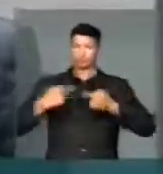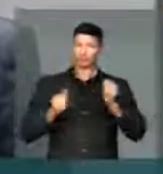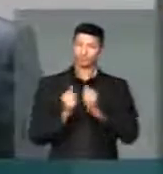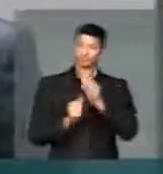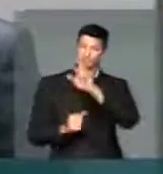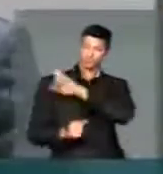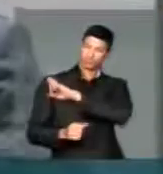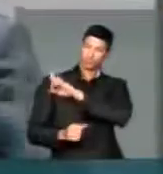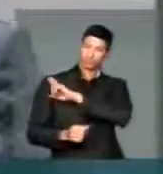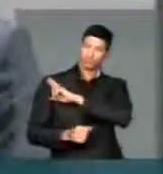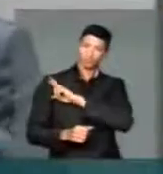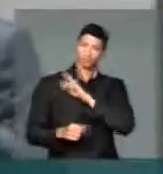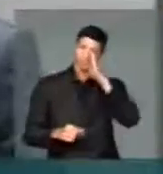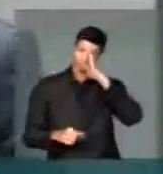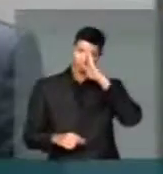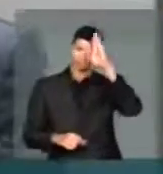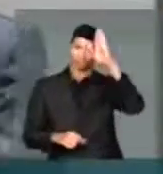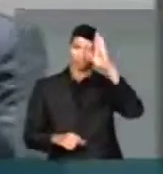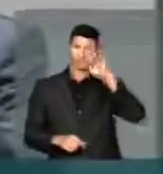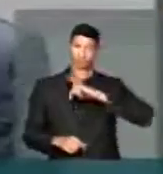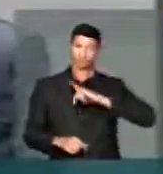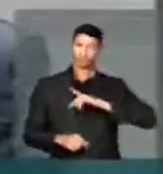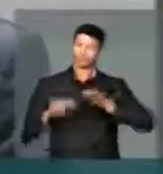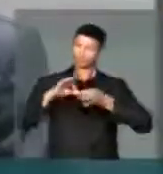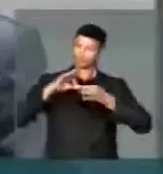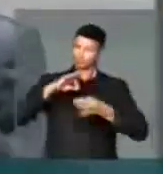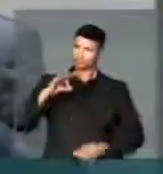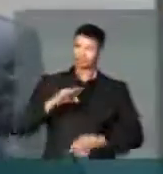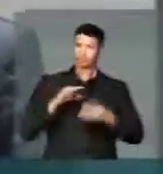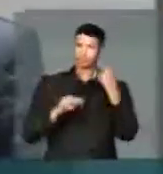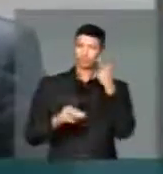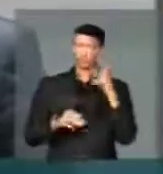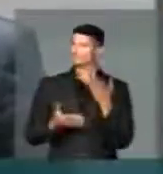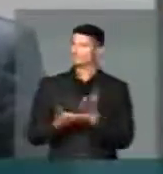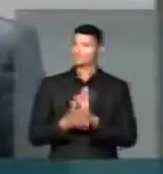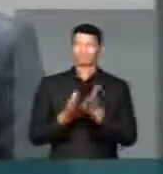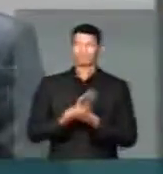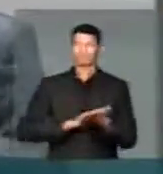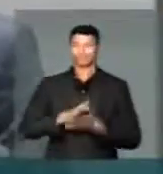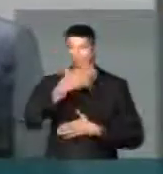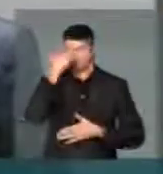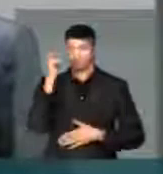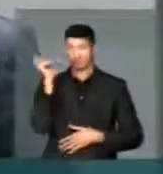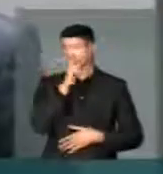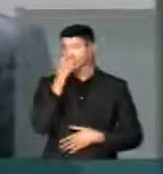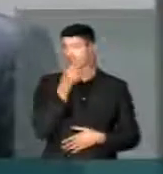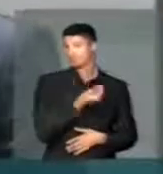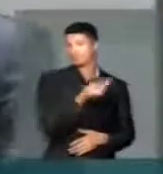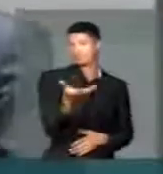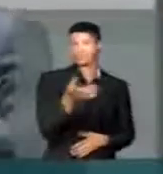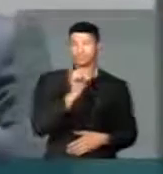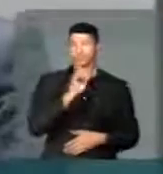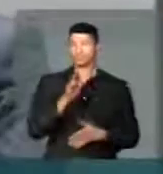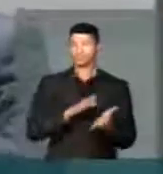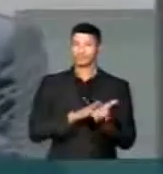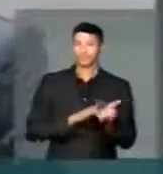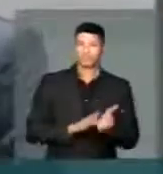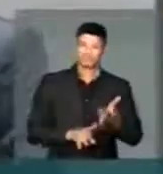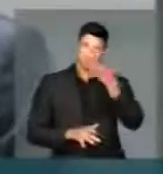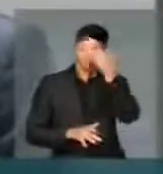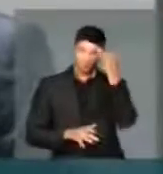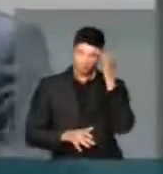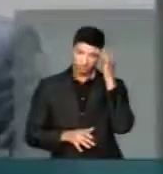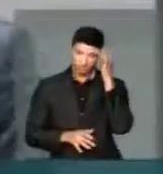responsabilidade e, principalmente, tivemos coerência para não passar essas pessoas uma mentira, para não enganar as